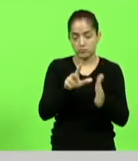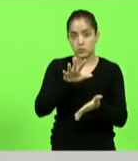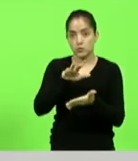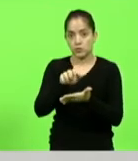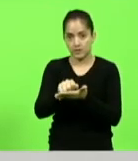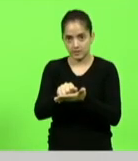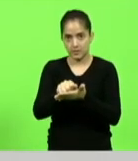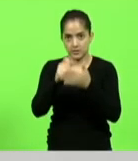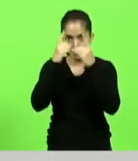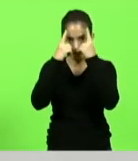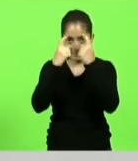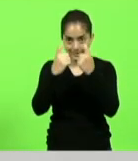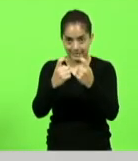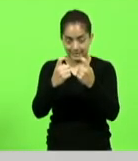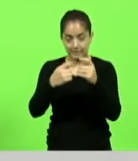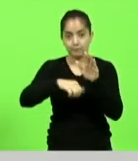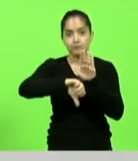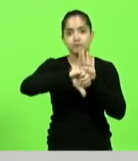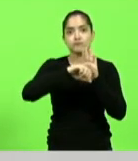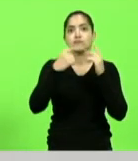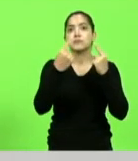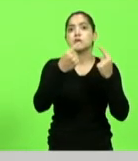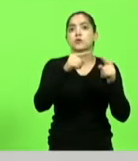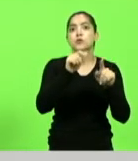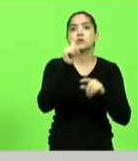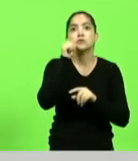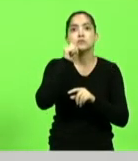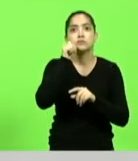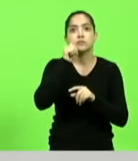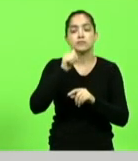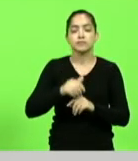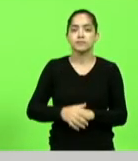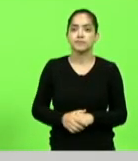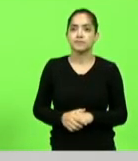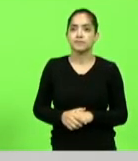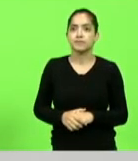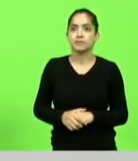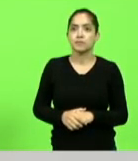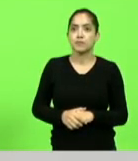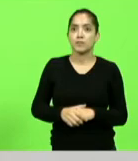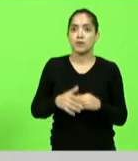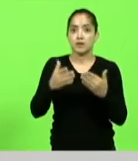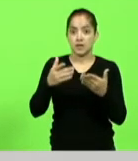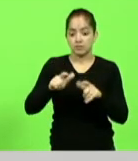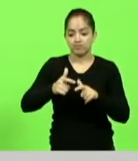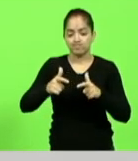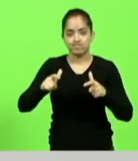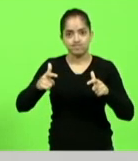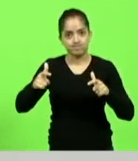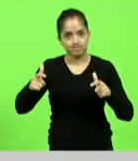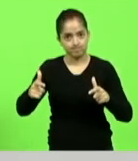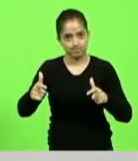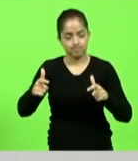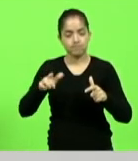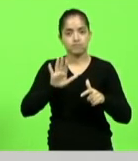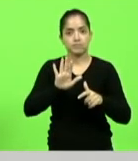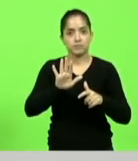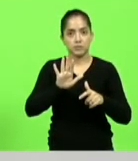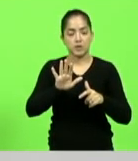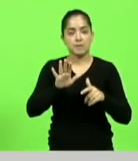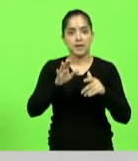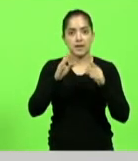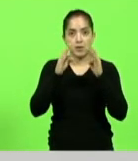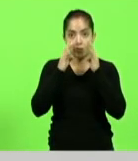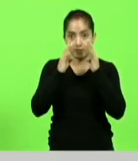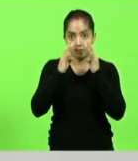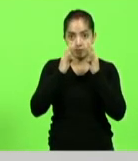de crime contra a mulher com exceção da violência letal que havia crescido o anuário também observou o